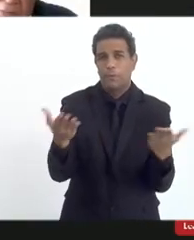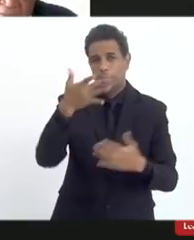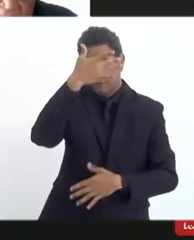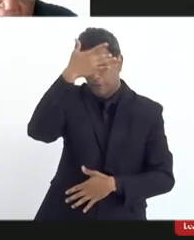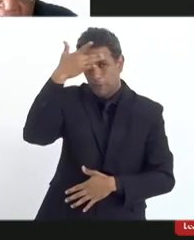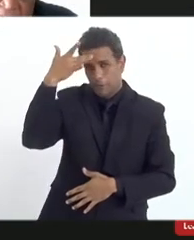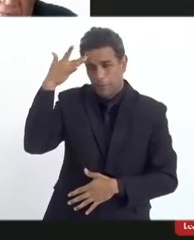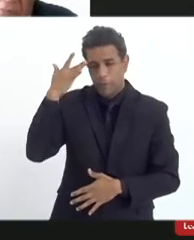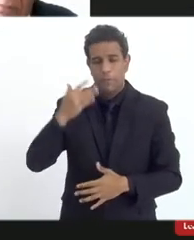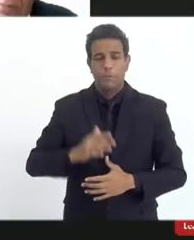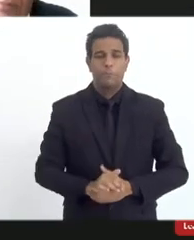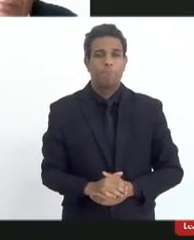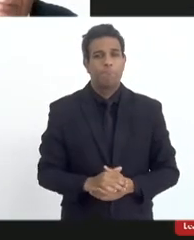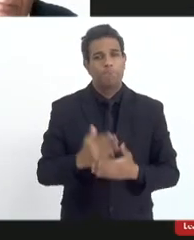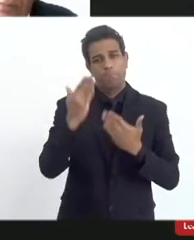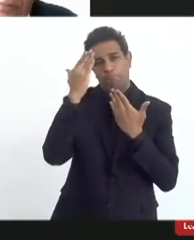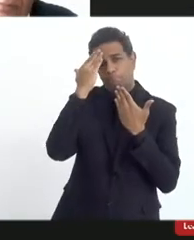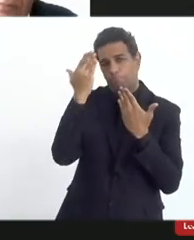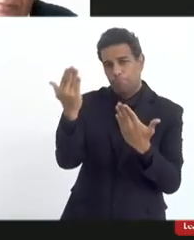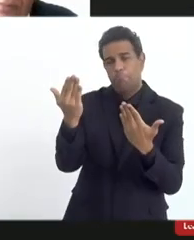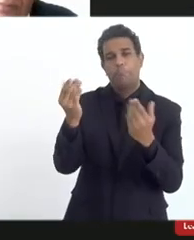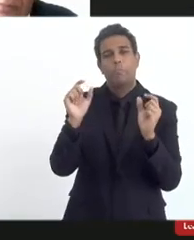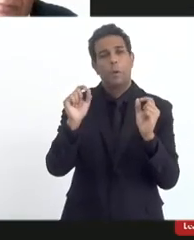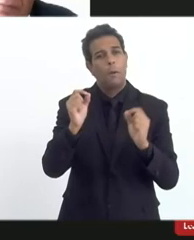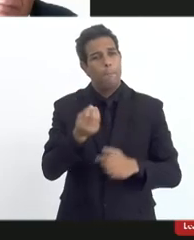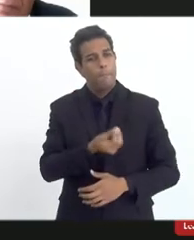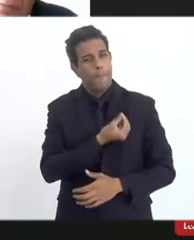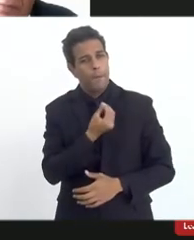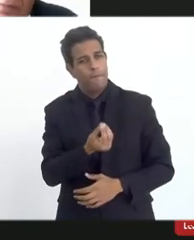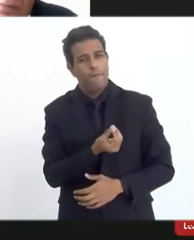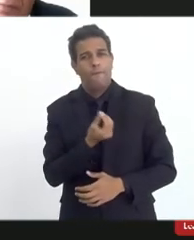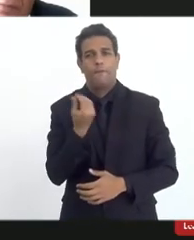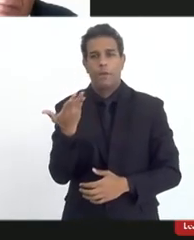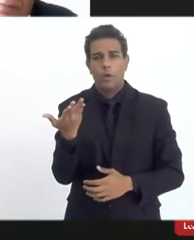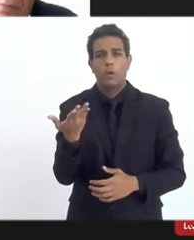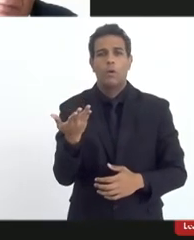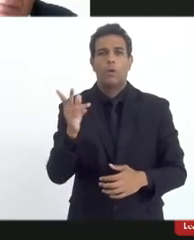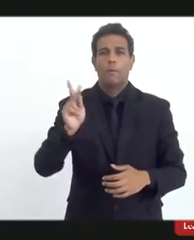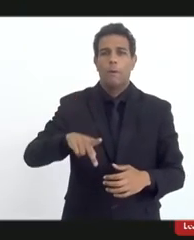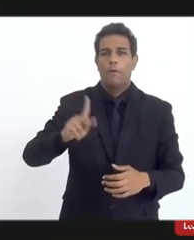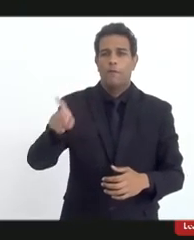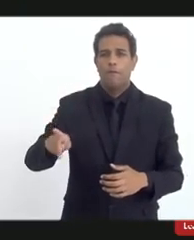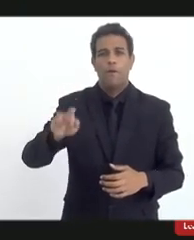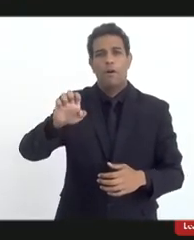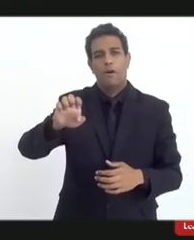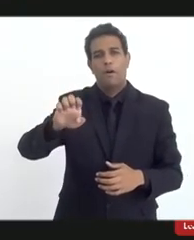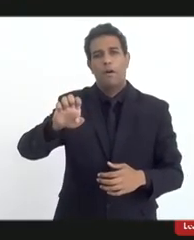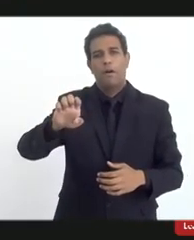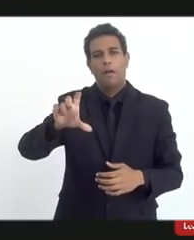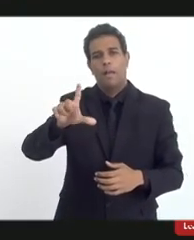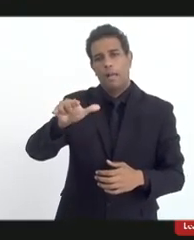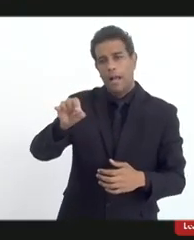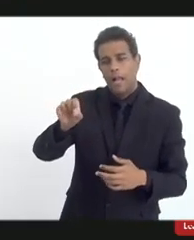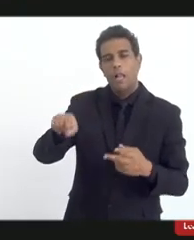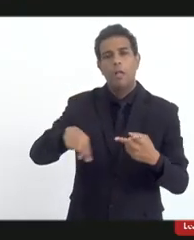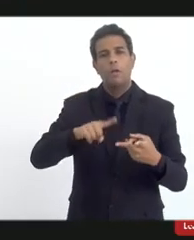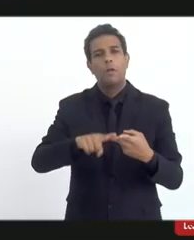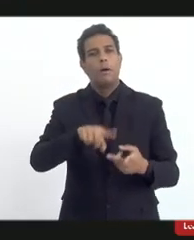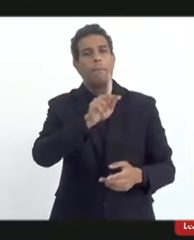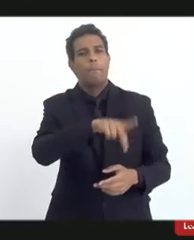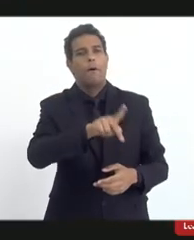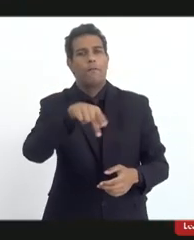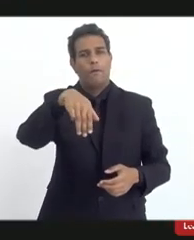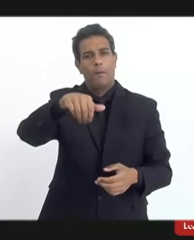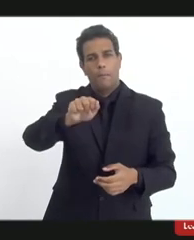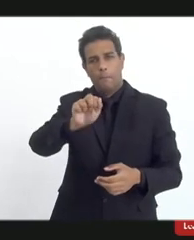questionamentos obrigada agradecendo mais uma vez ao professor Edio da Silva Júnior a professora